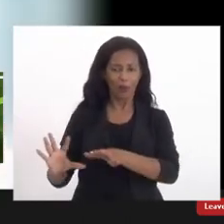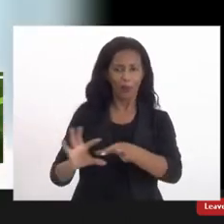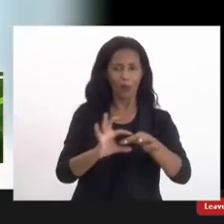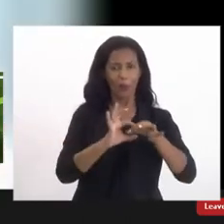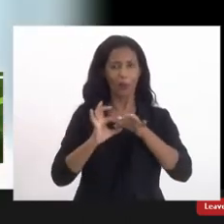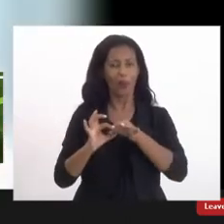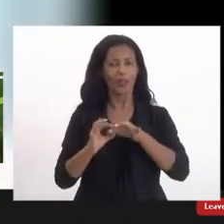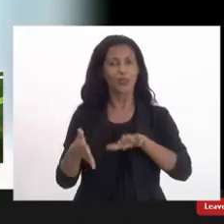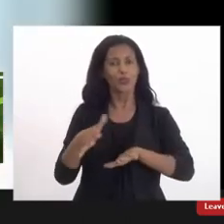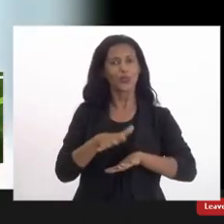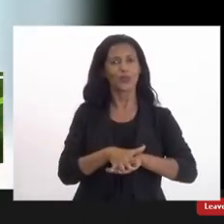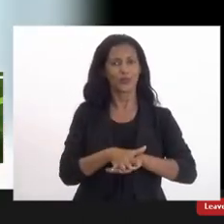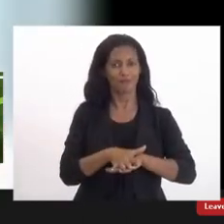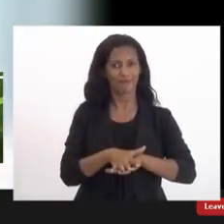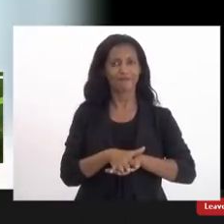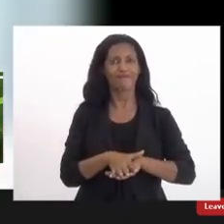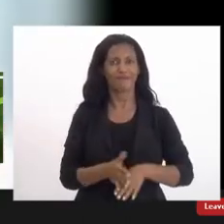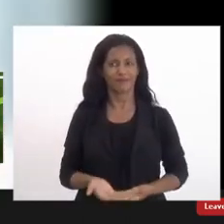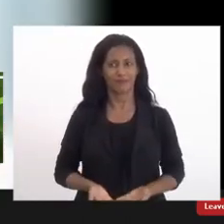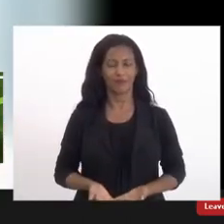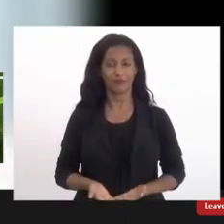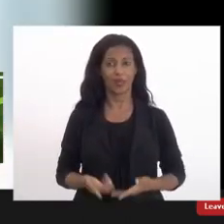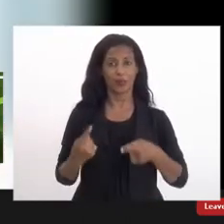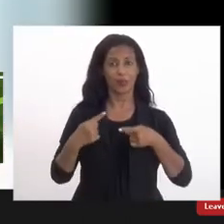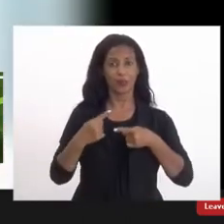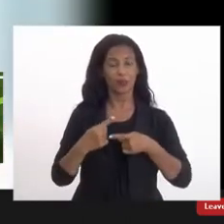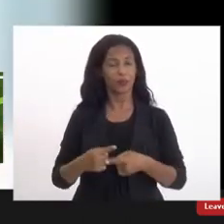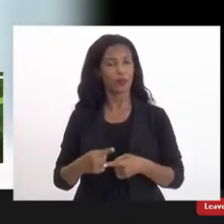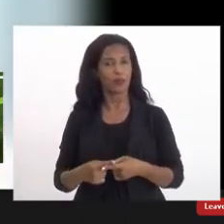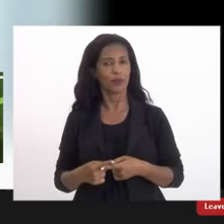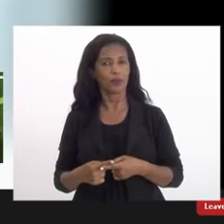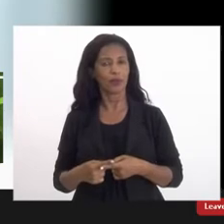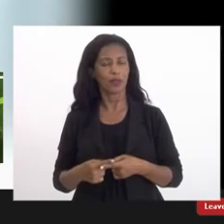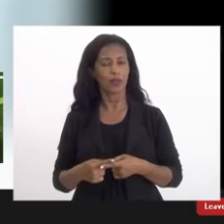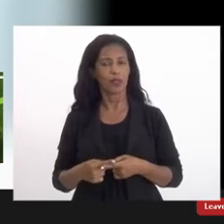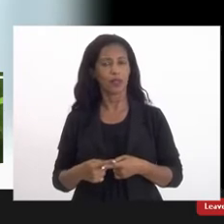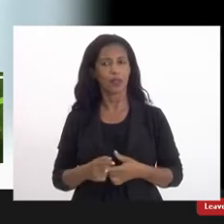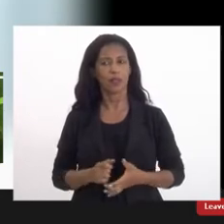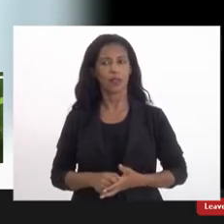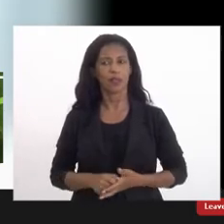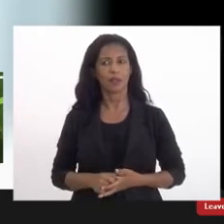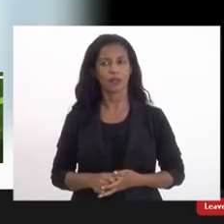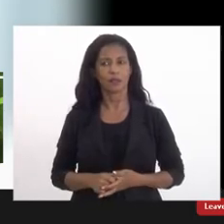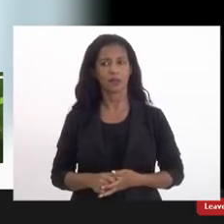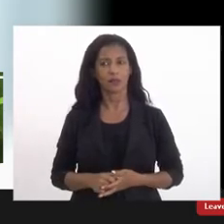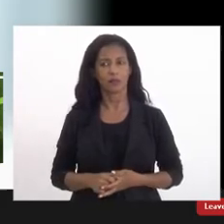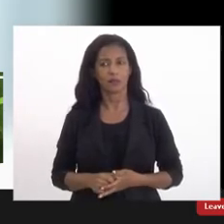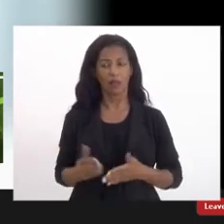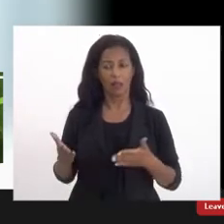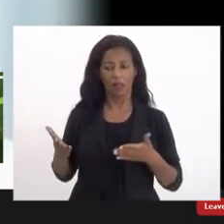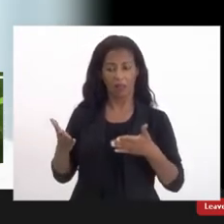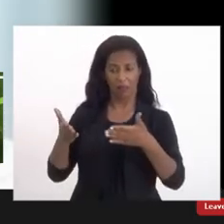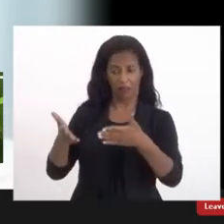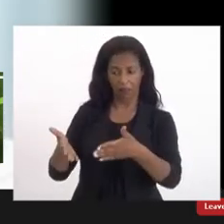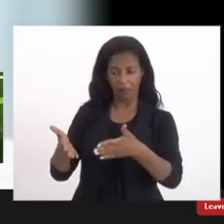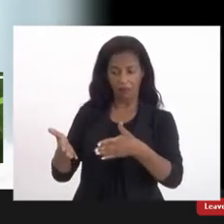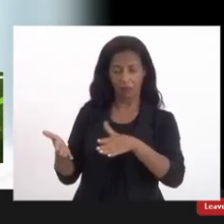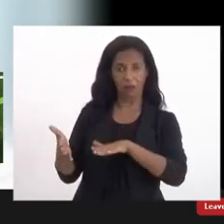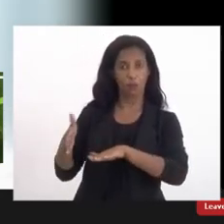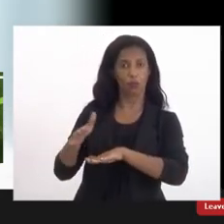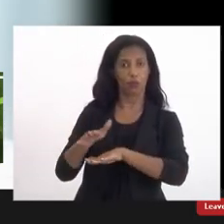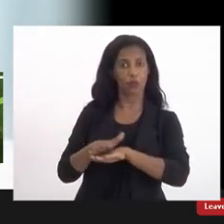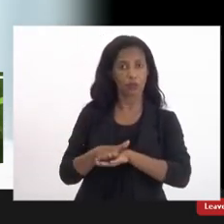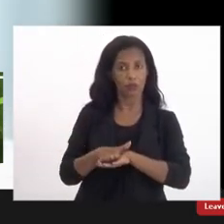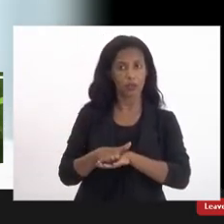de inclusão porque essa inclusão é